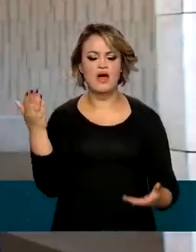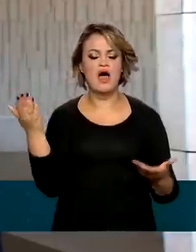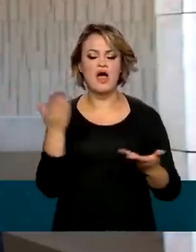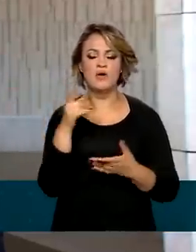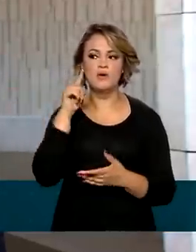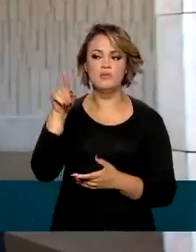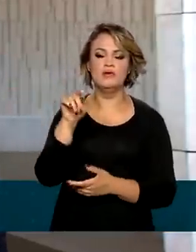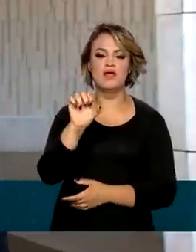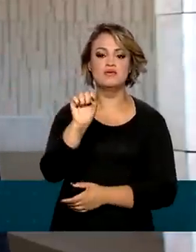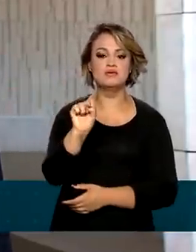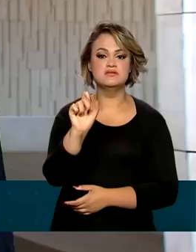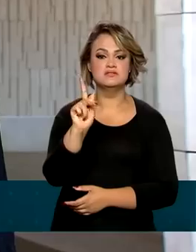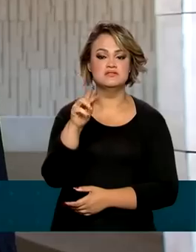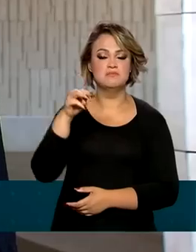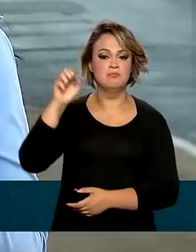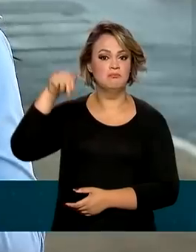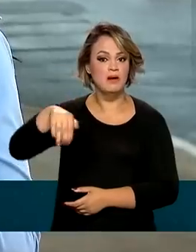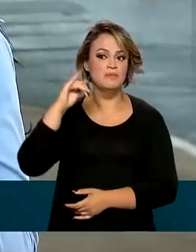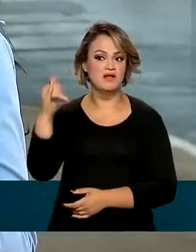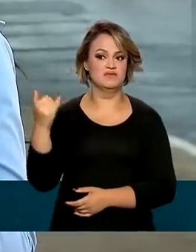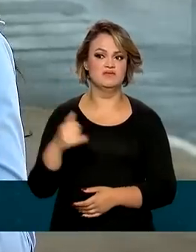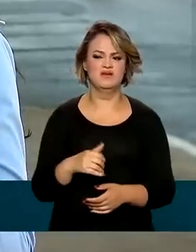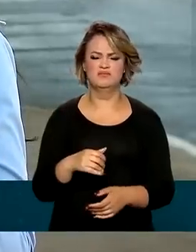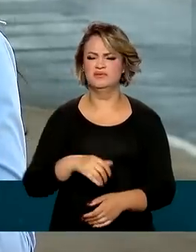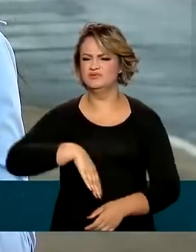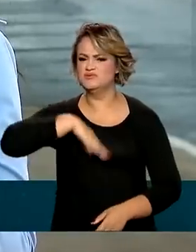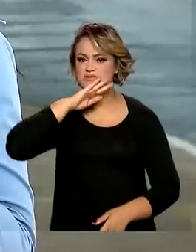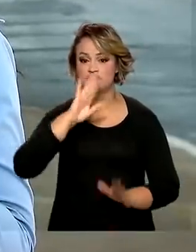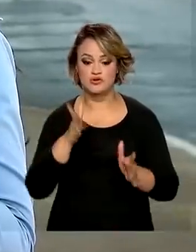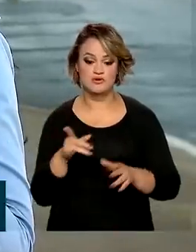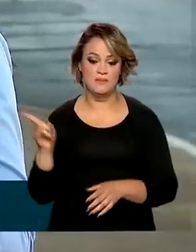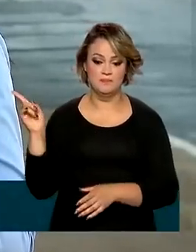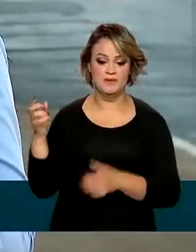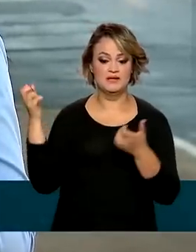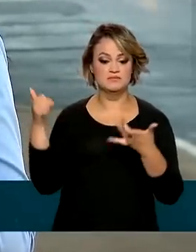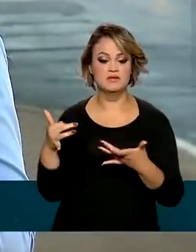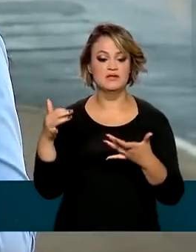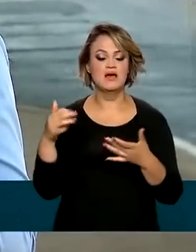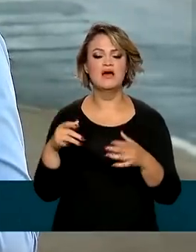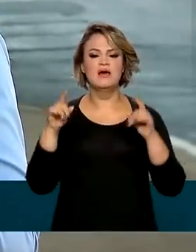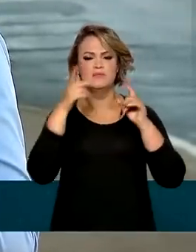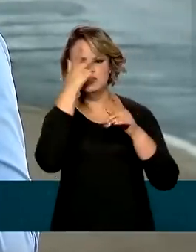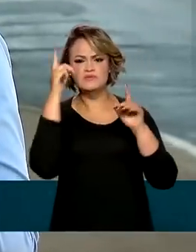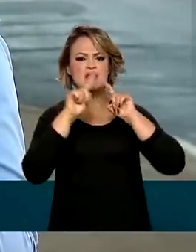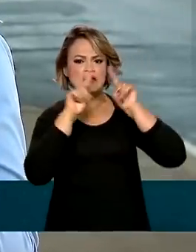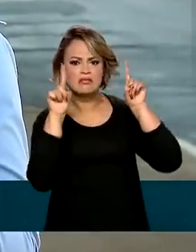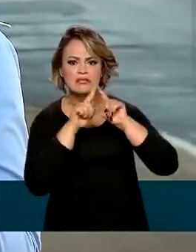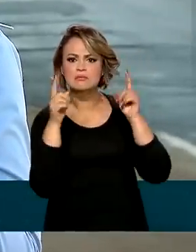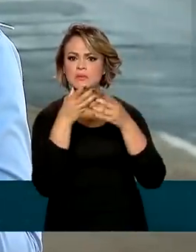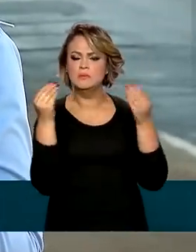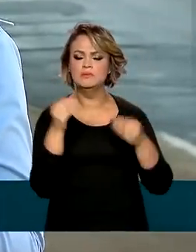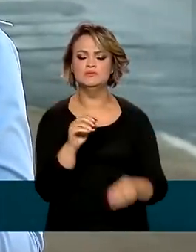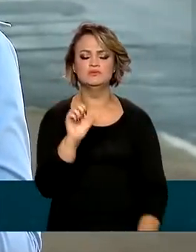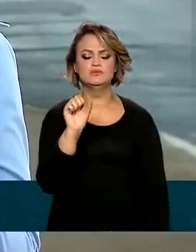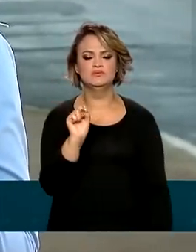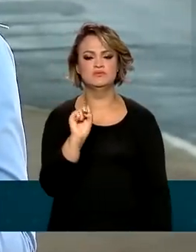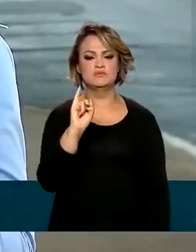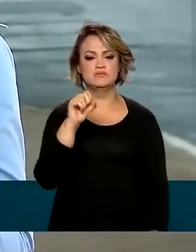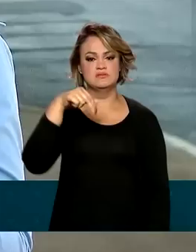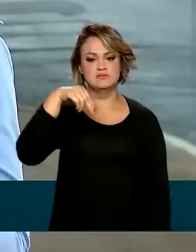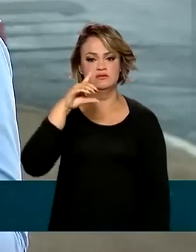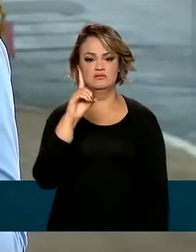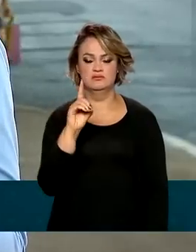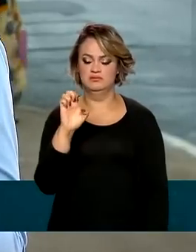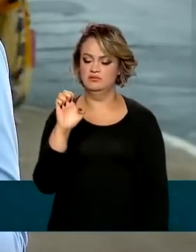spam porque eu não aguento mais. A decisão foi tomada com base na quantidade de reclamações registradas no SINDEC, o Sistema